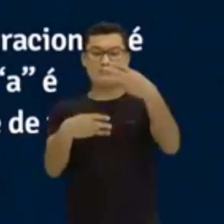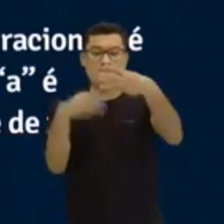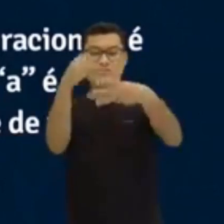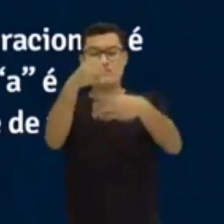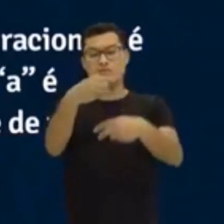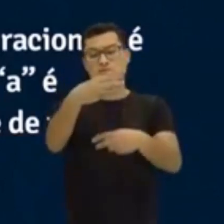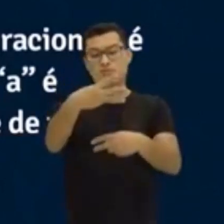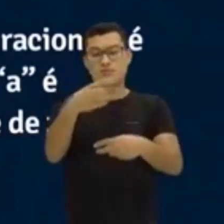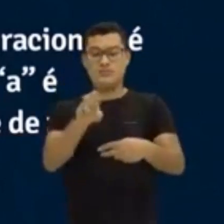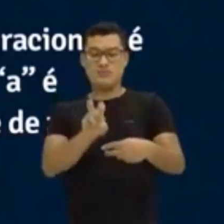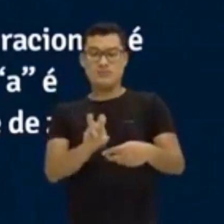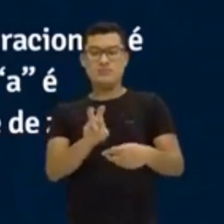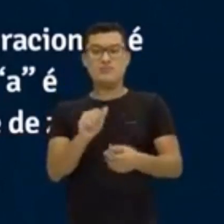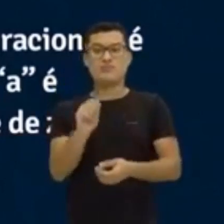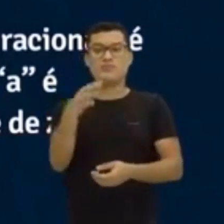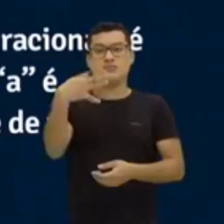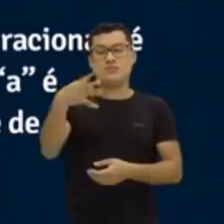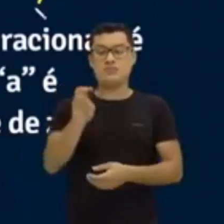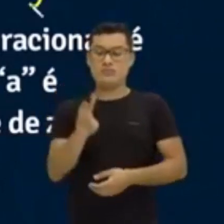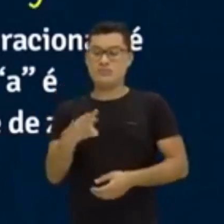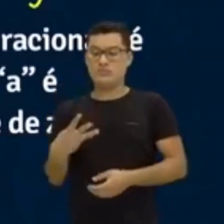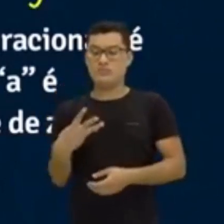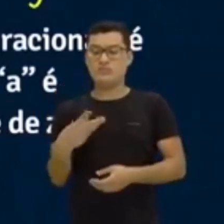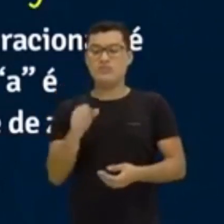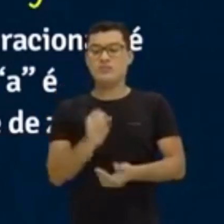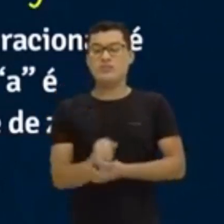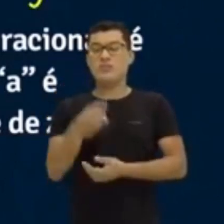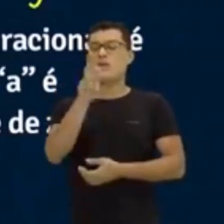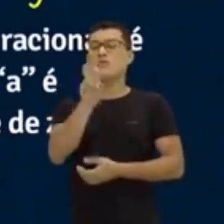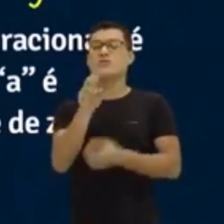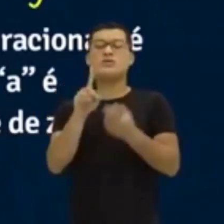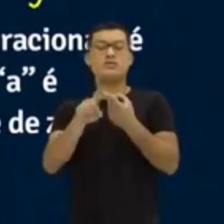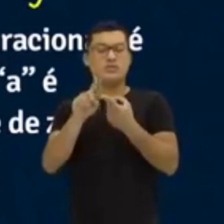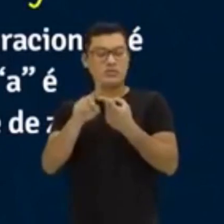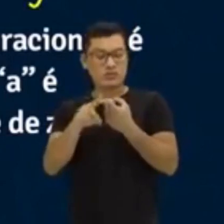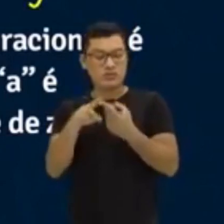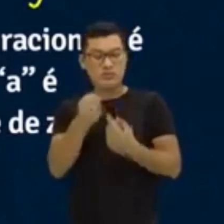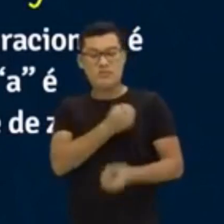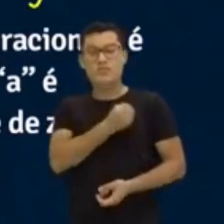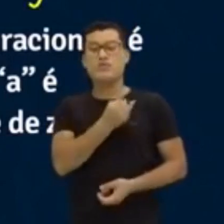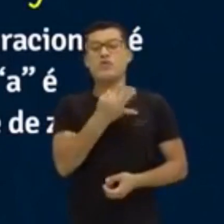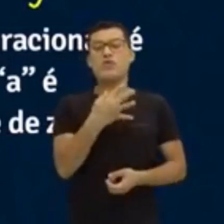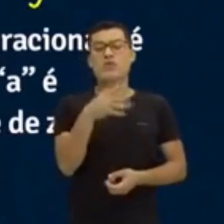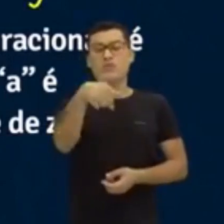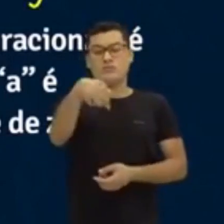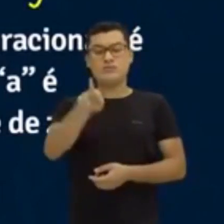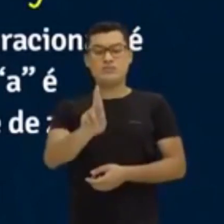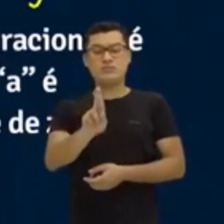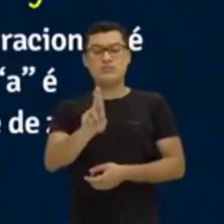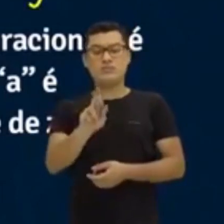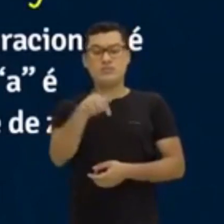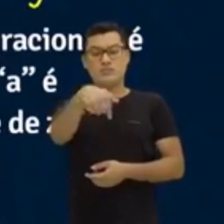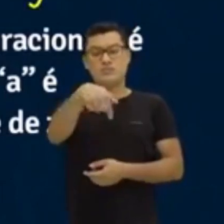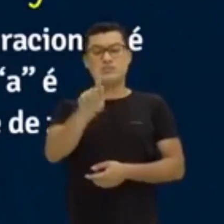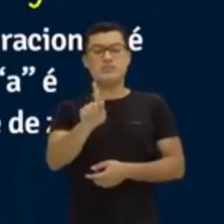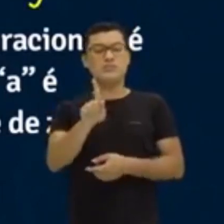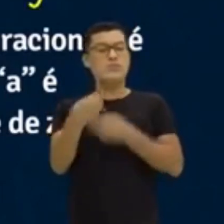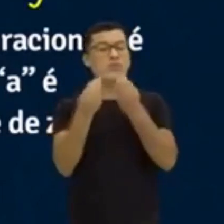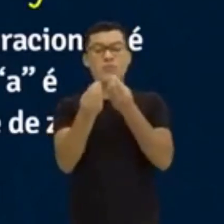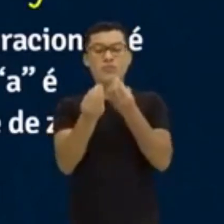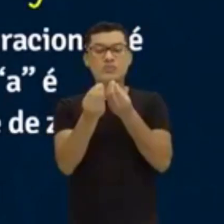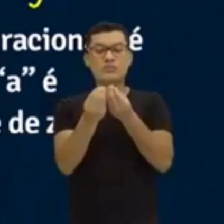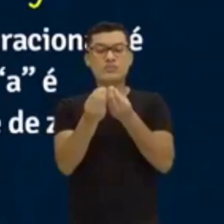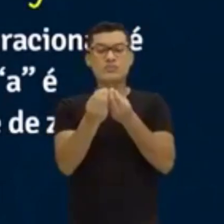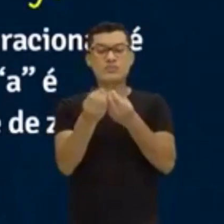número racional. O 5, ele também é um número racional. Aí, tu vai dizer, pessoal, mas o 5 não está na forma de fração.